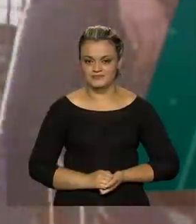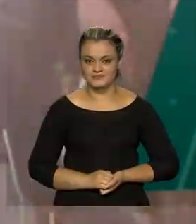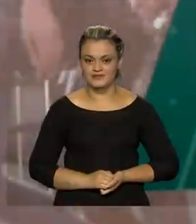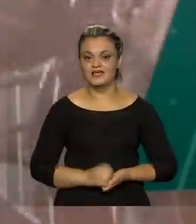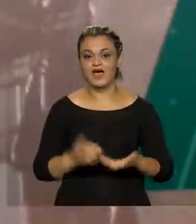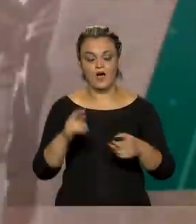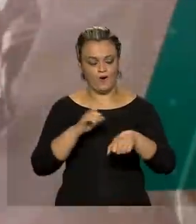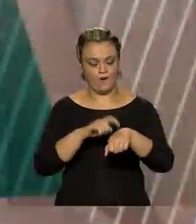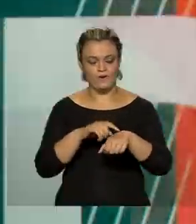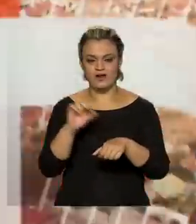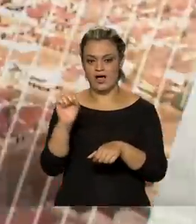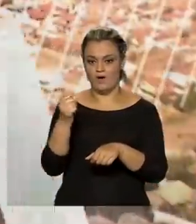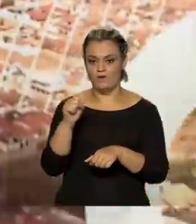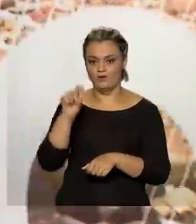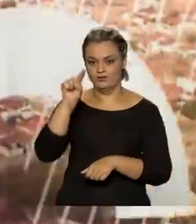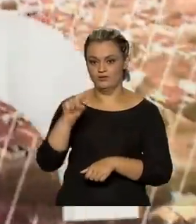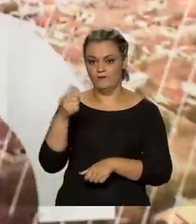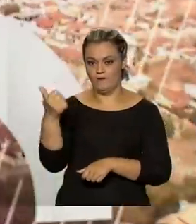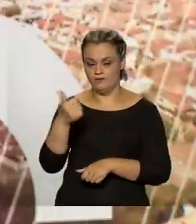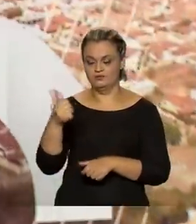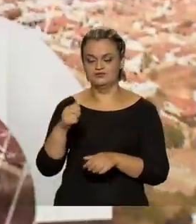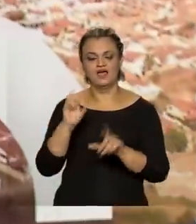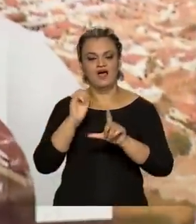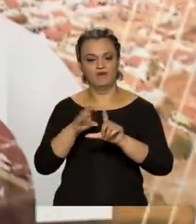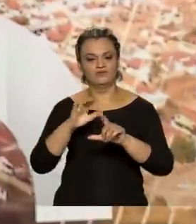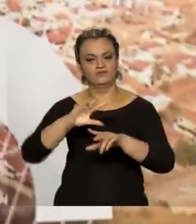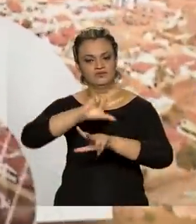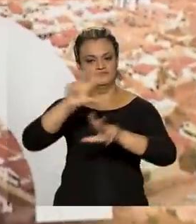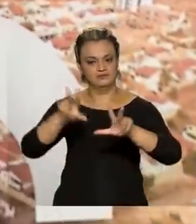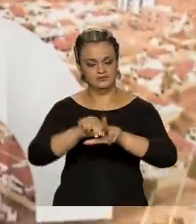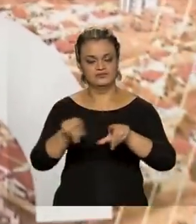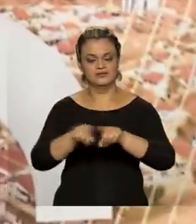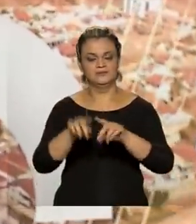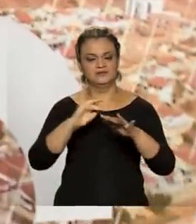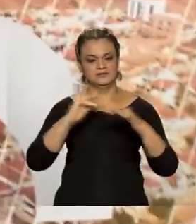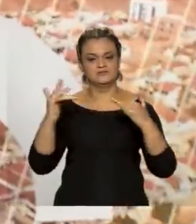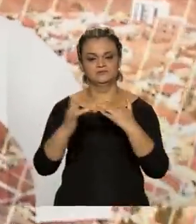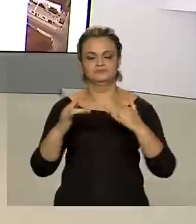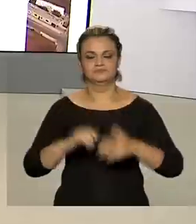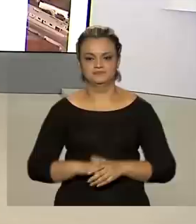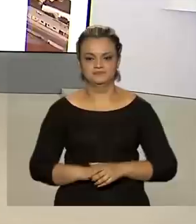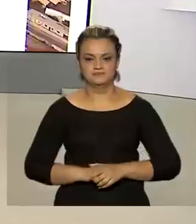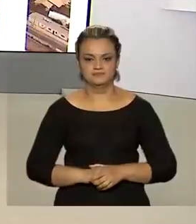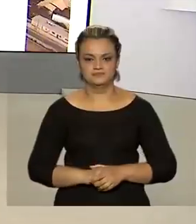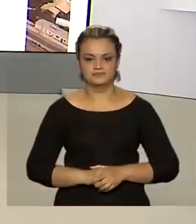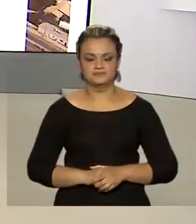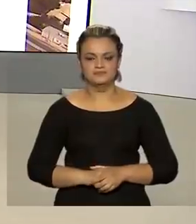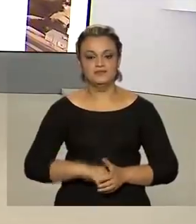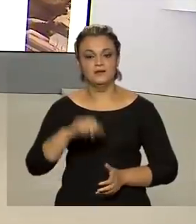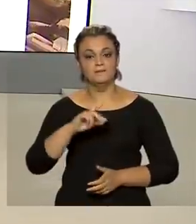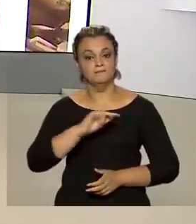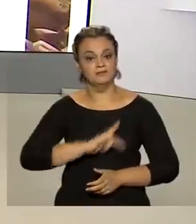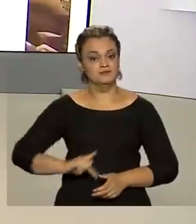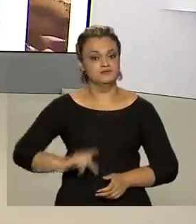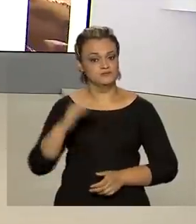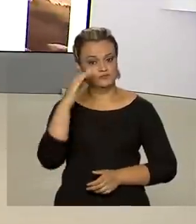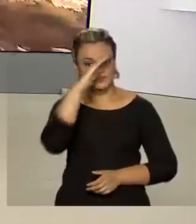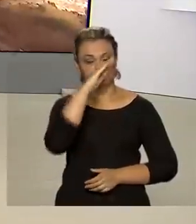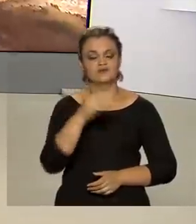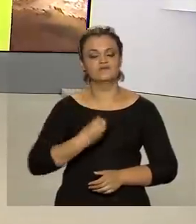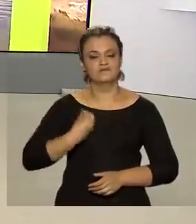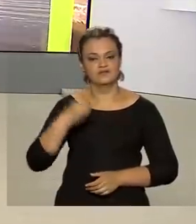Oito horas e onze minutos estamos ao vivo pela TV Brasil e redes sociais. O presidente Jair Bolsonaro